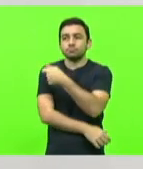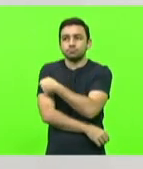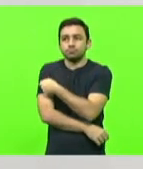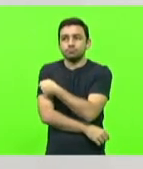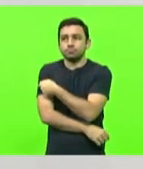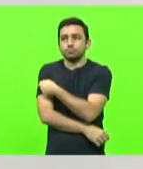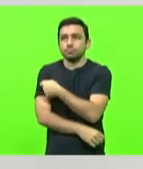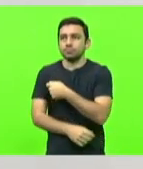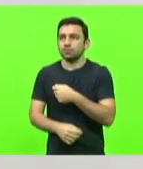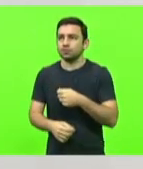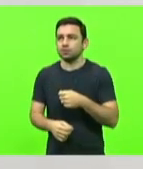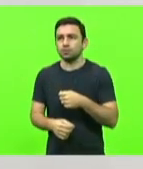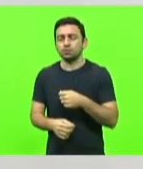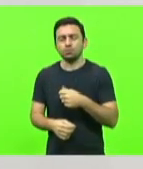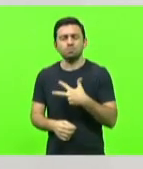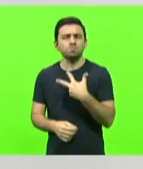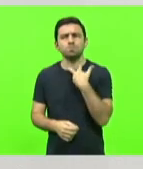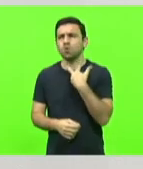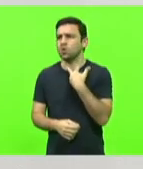não tem que ser obrigatório.